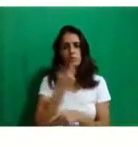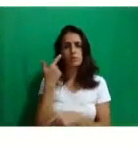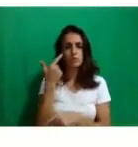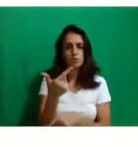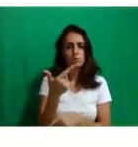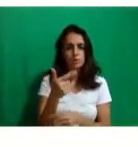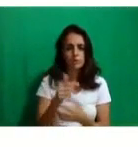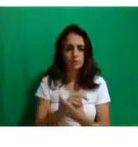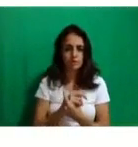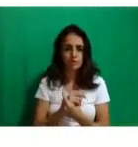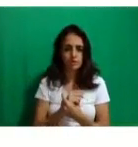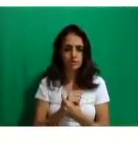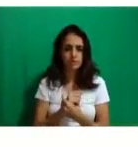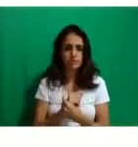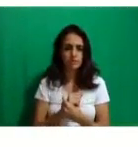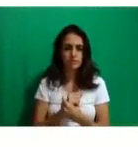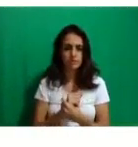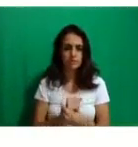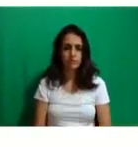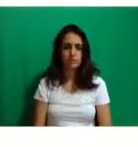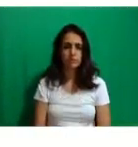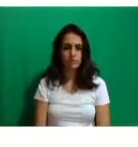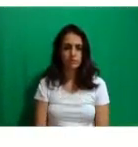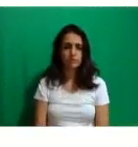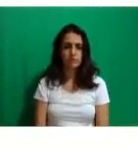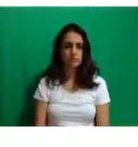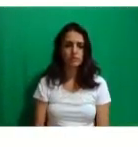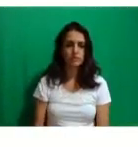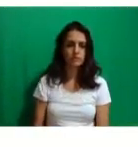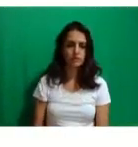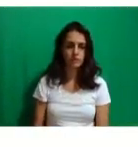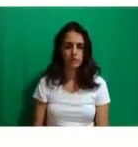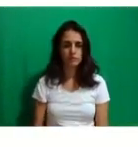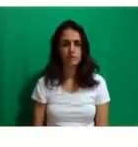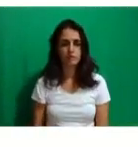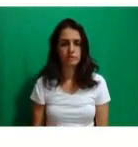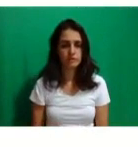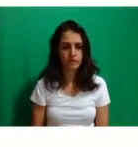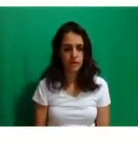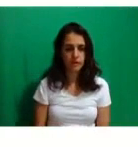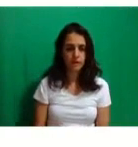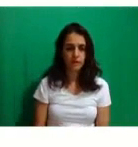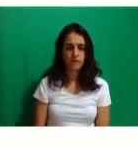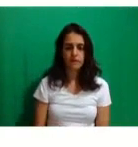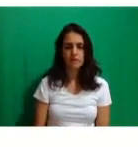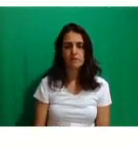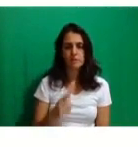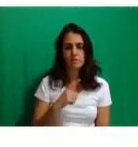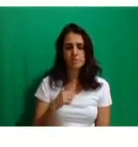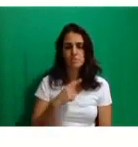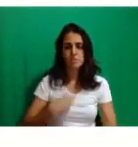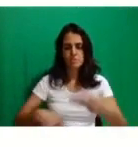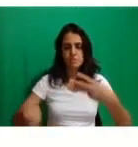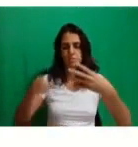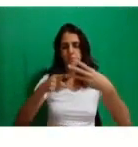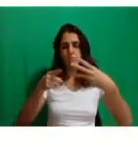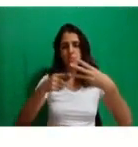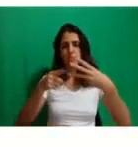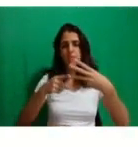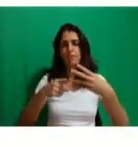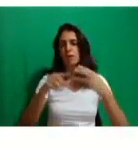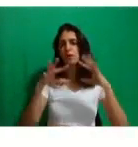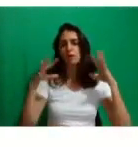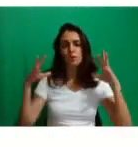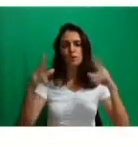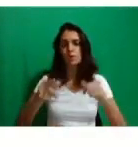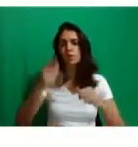Bom, temos um tópico na sala de coordenação, que é o tópico 3, que é o resultado de solicitações. Todas as solicitações que